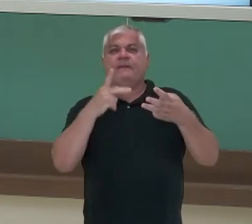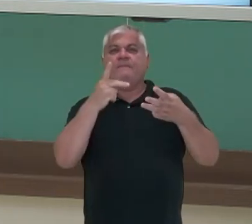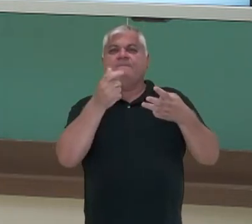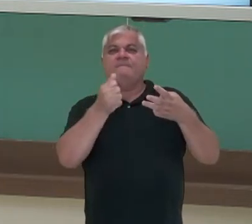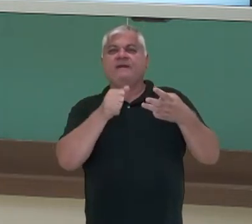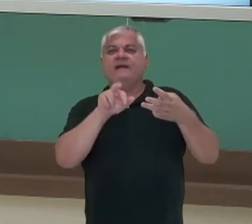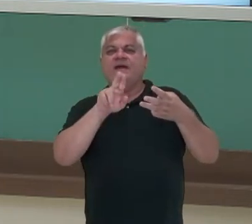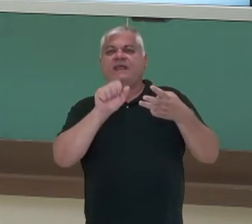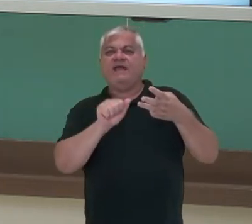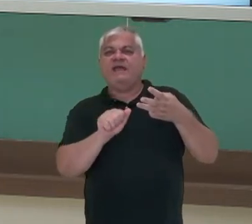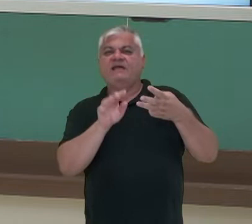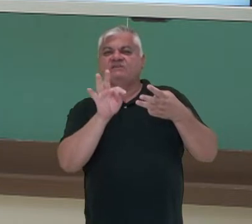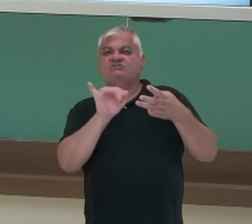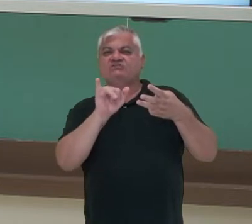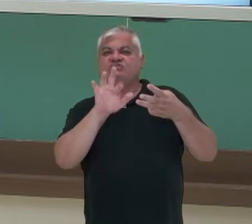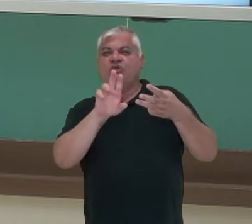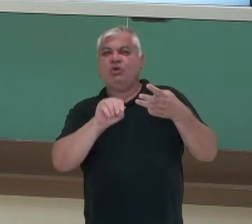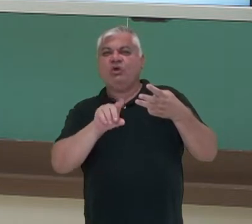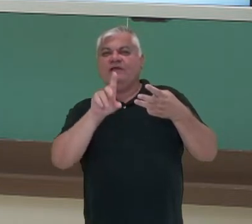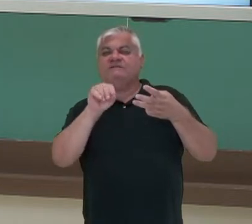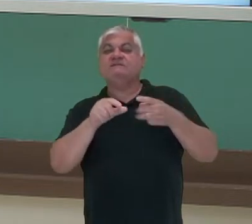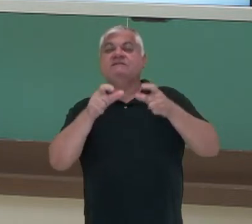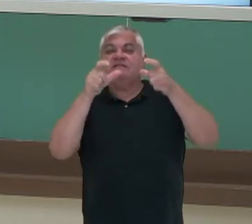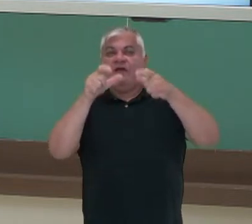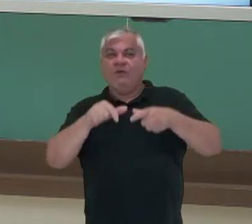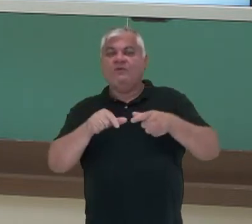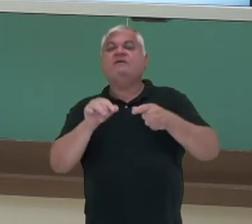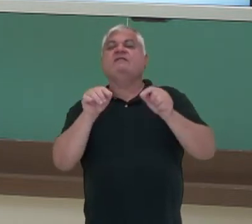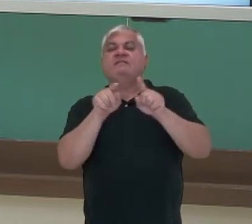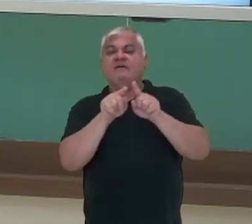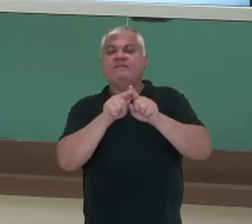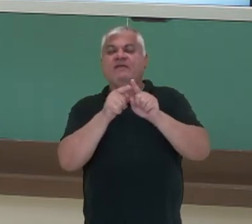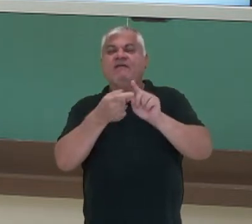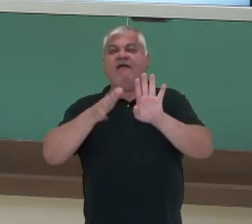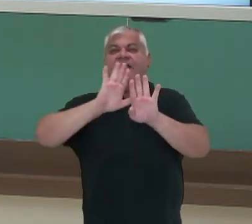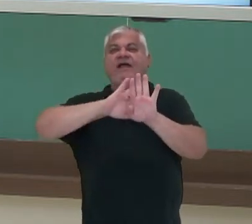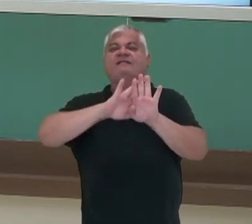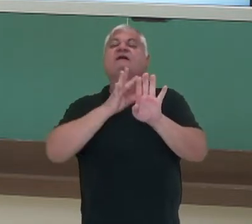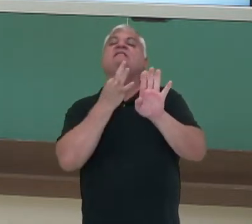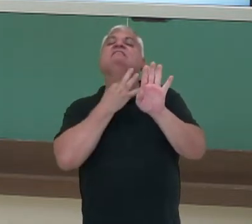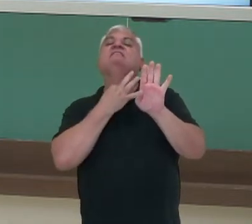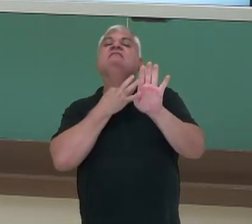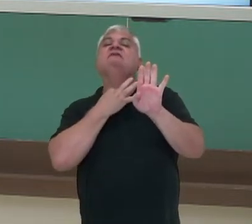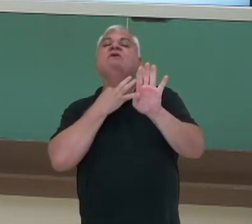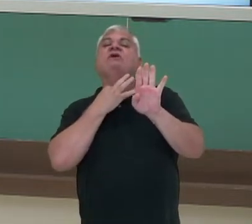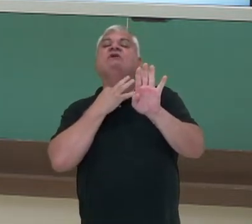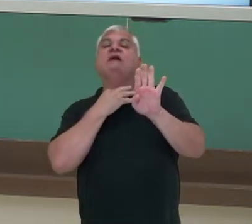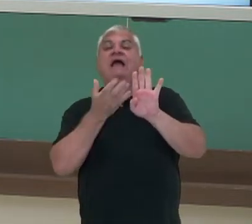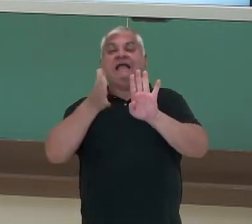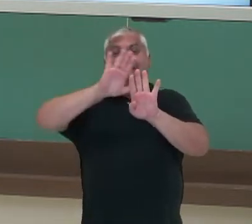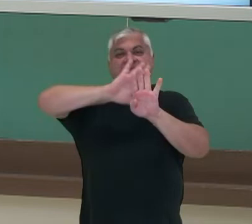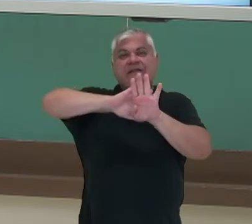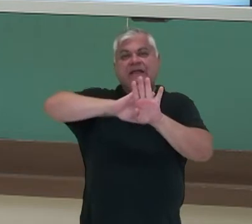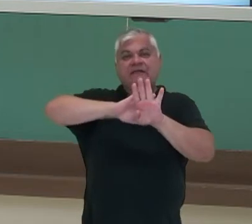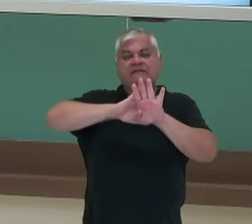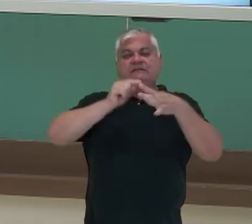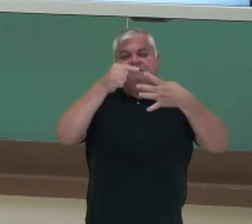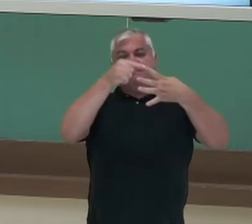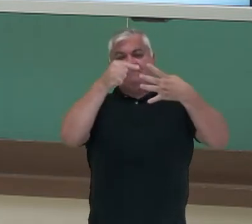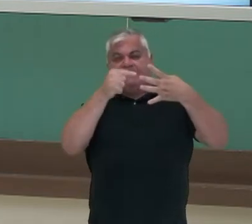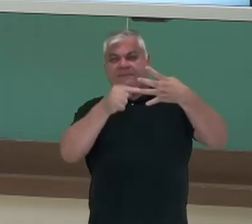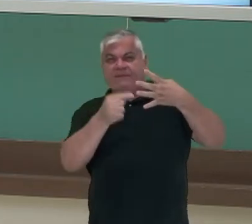Paratireoides. Paratireoides, ela está localizada atrás da tireoide. São quatro pontinhos ali que estão atrás.